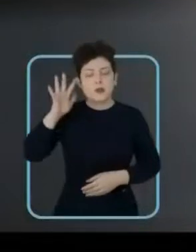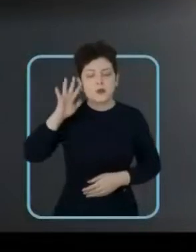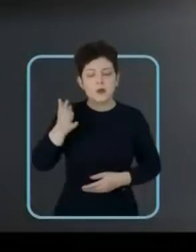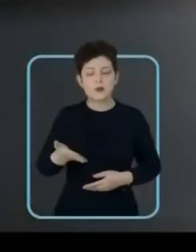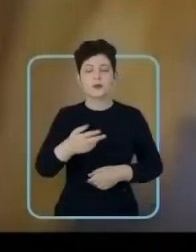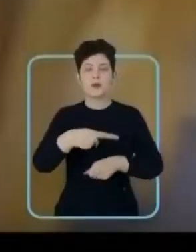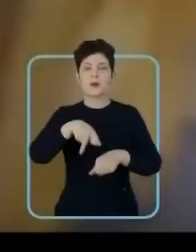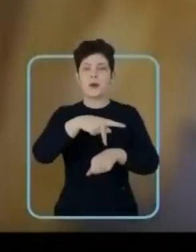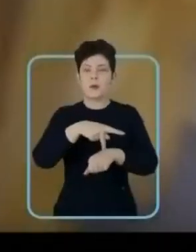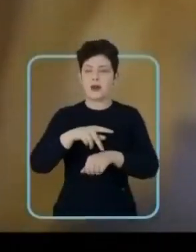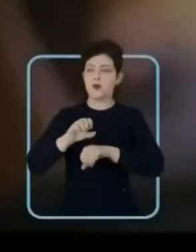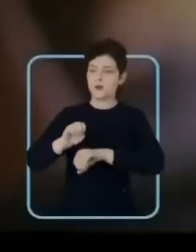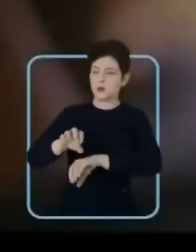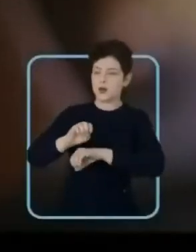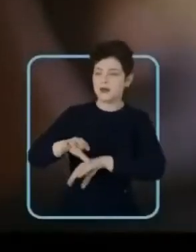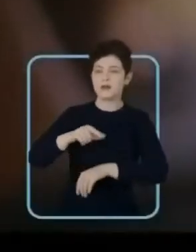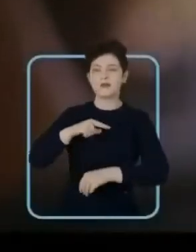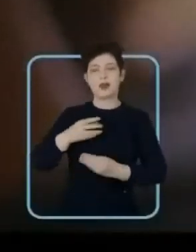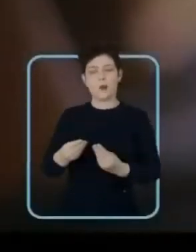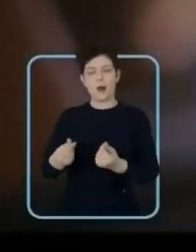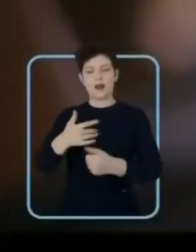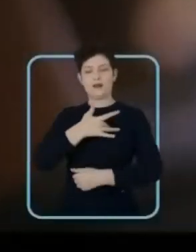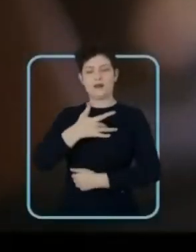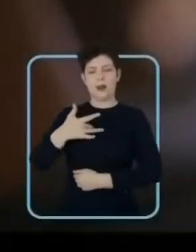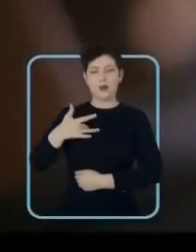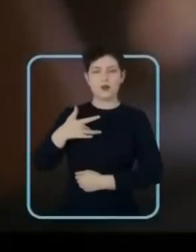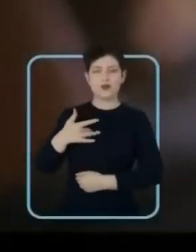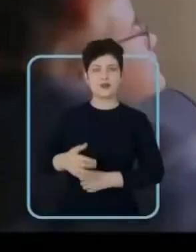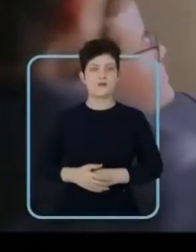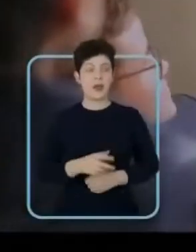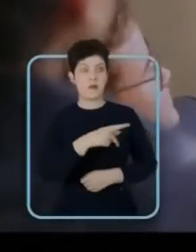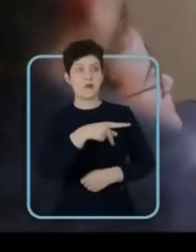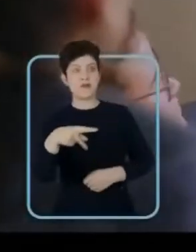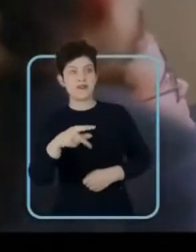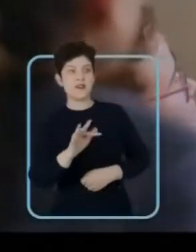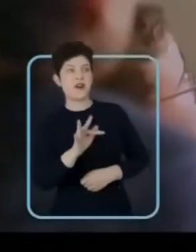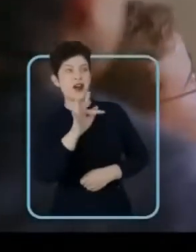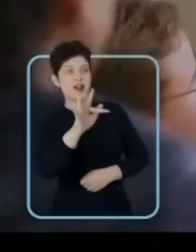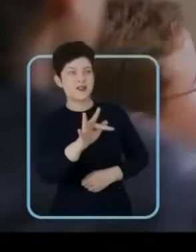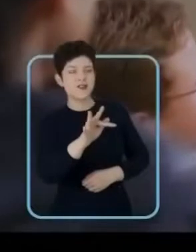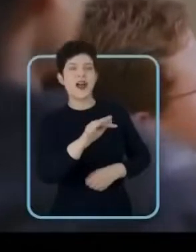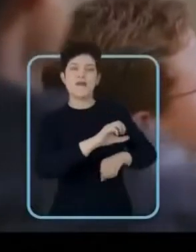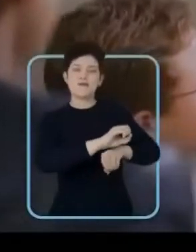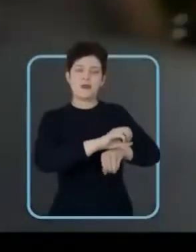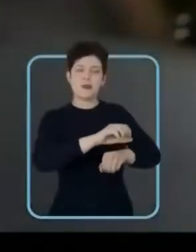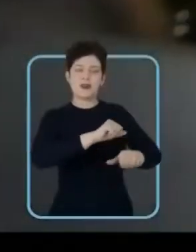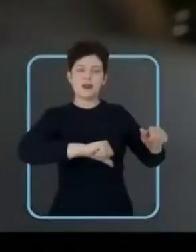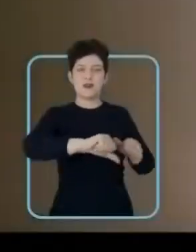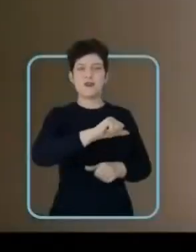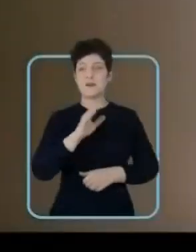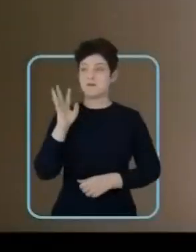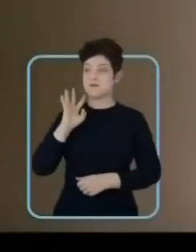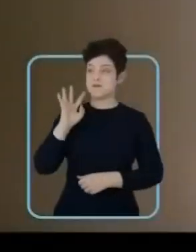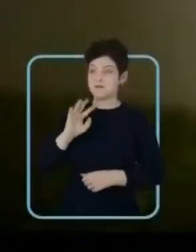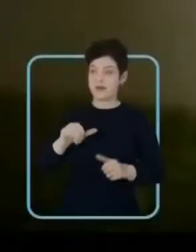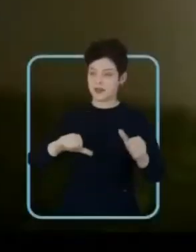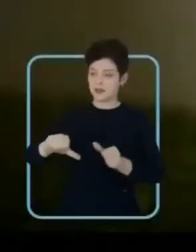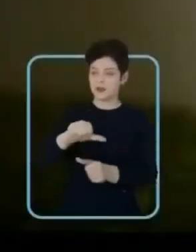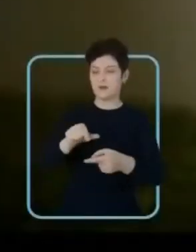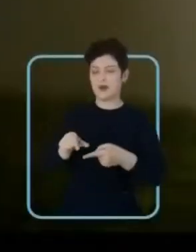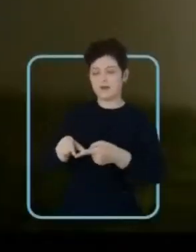Qual é o seu sonho? Um país com educação, com saúde. Tem para a pessoa ajudar a transformar a educação. Ai, que legal.